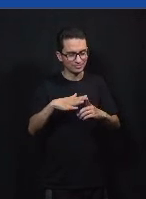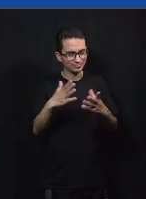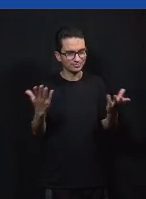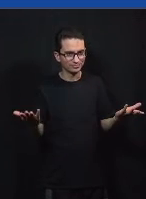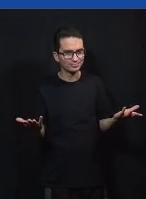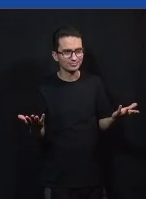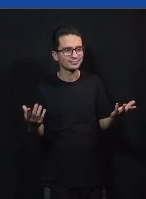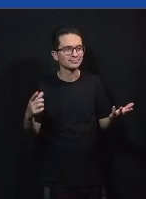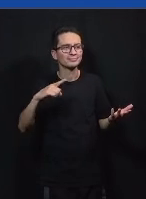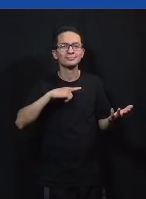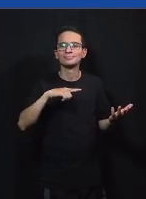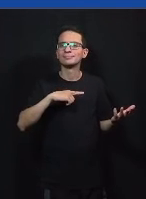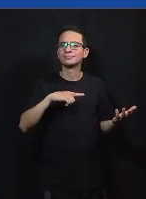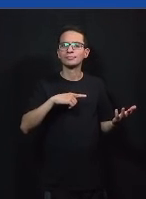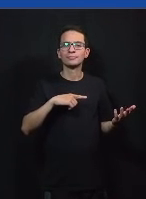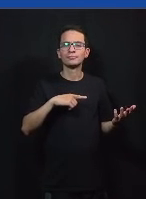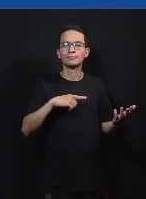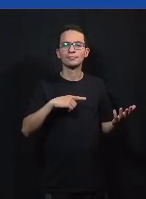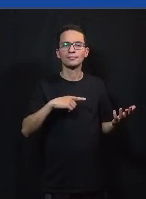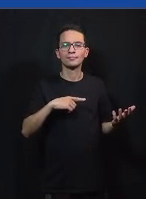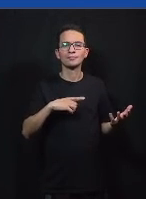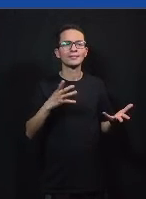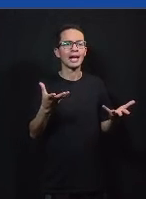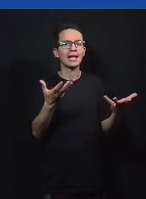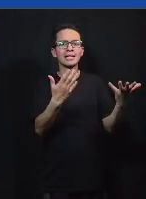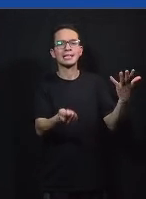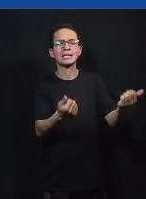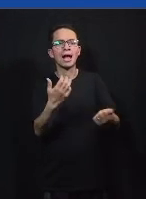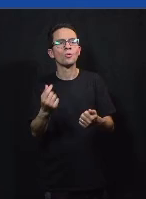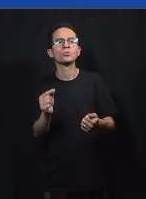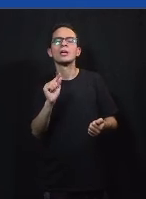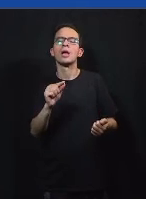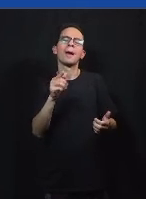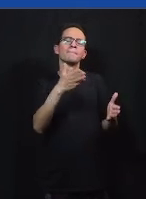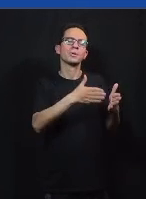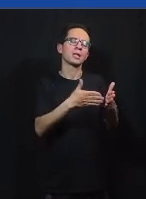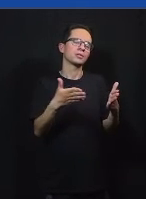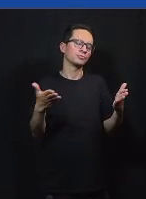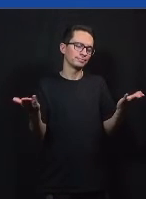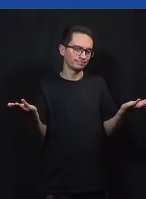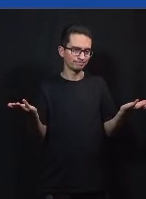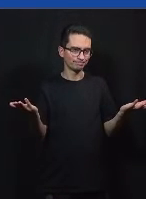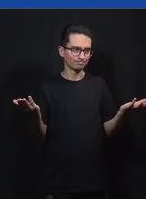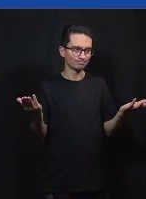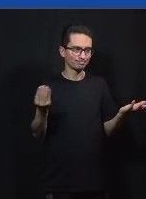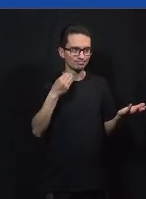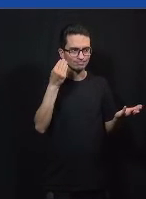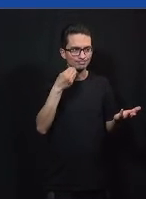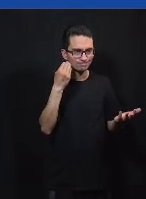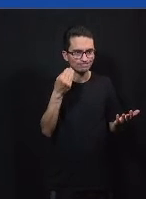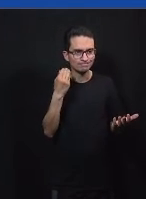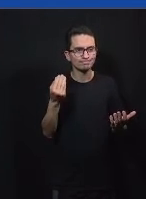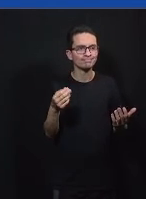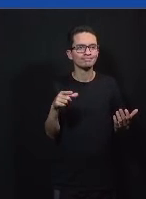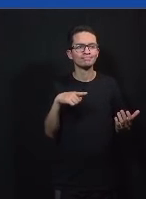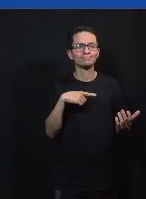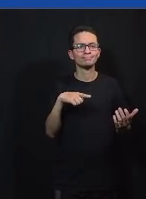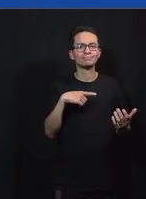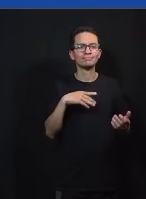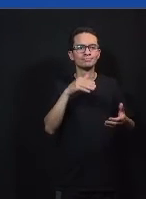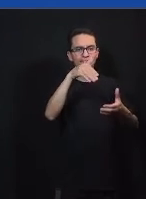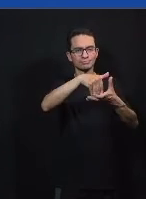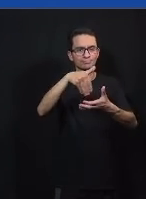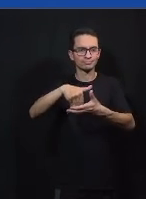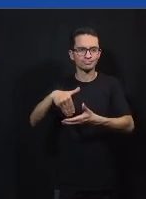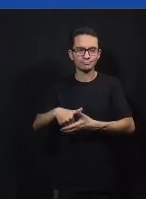com o próprio Chute e com o Tarentinho é de fomentar esse processo ele é um processo que obviamente você não controla você não dita e nem é democrático a gente